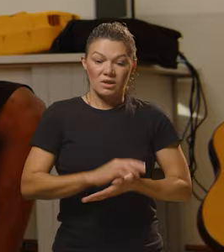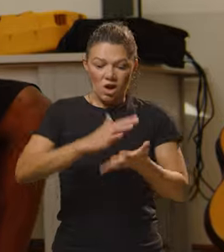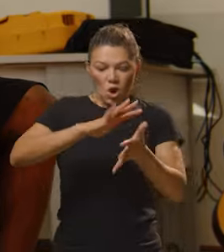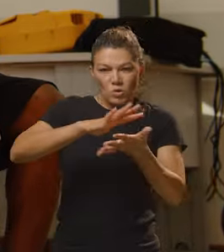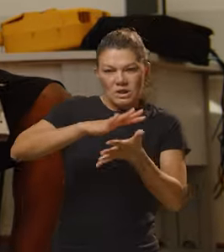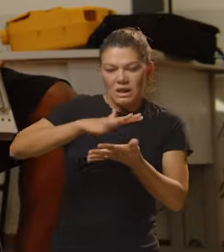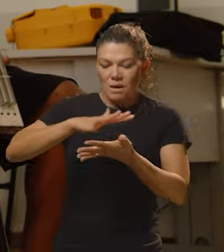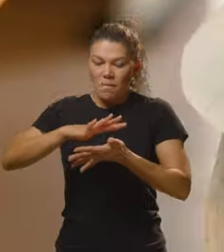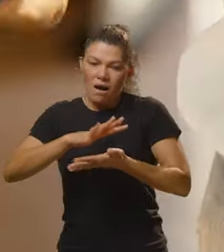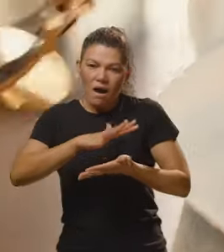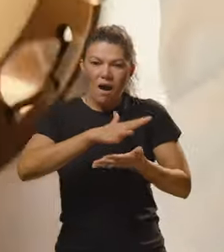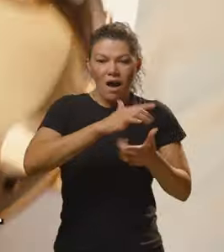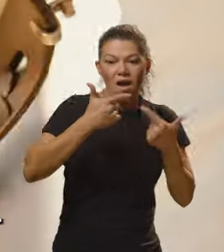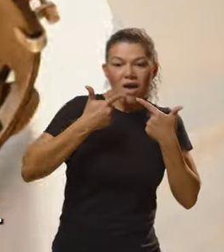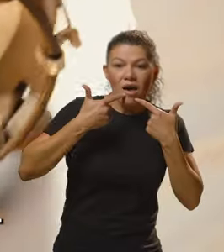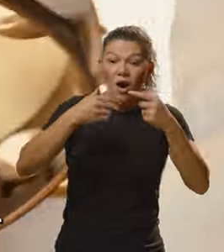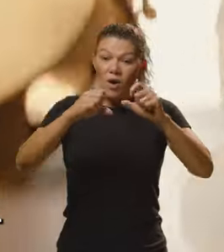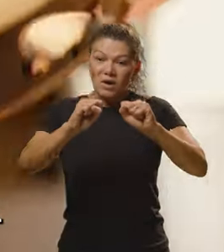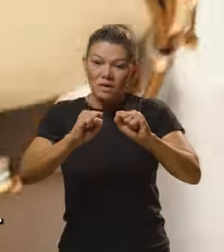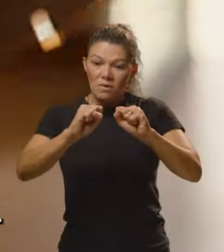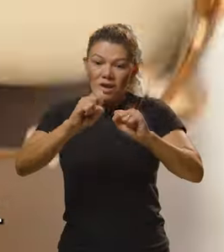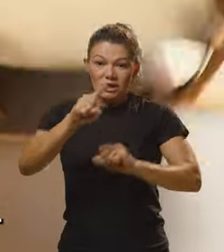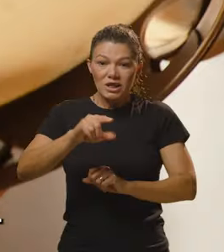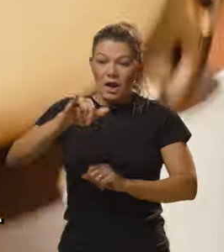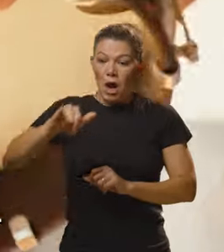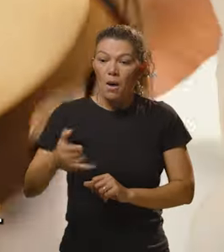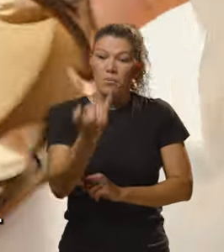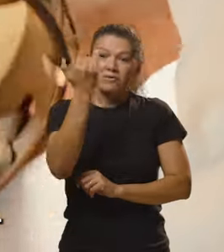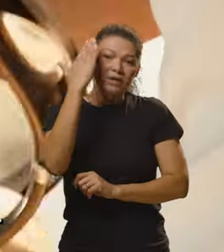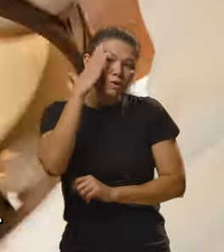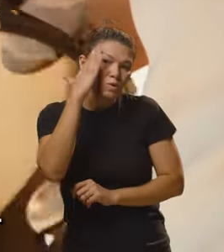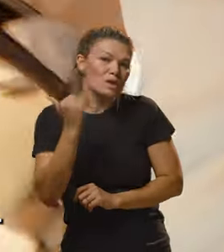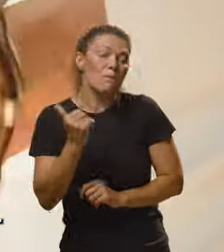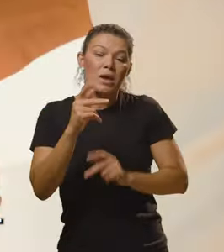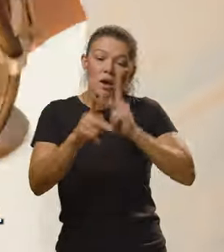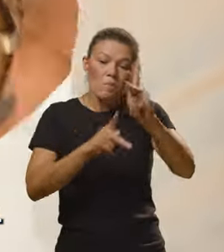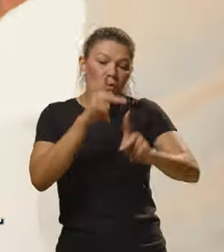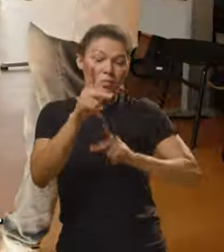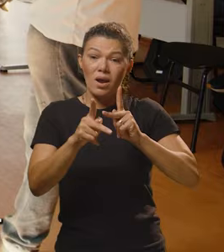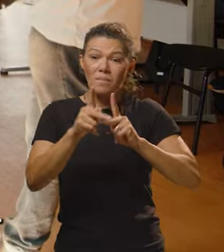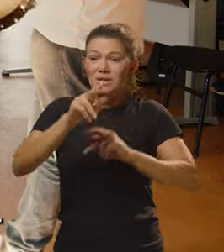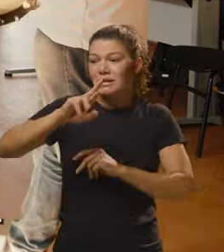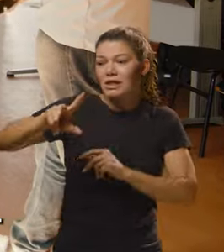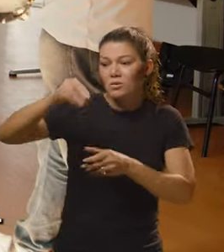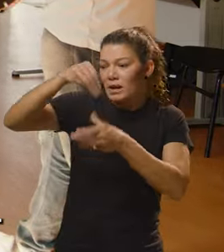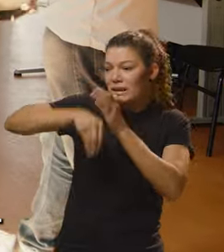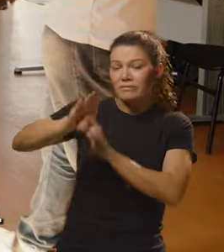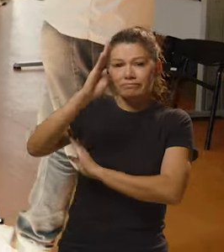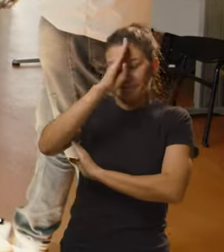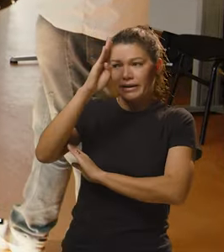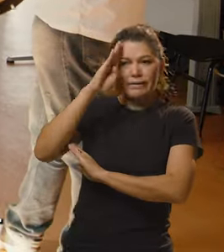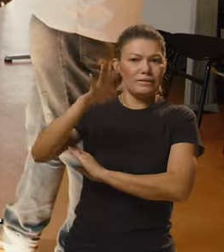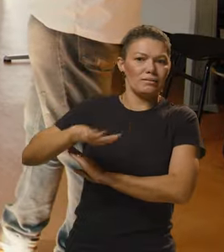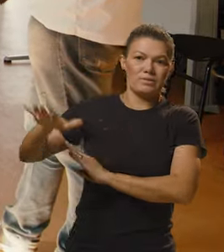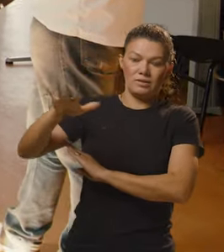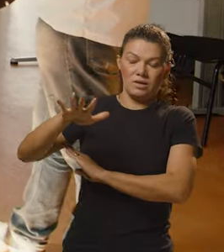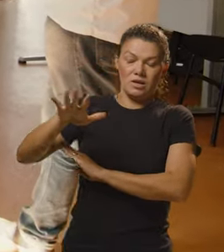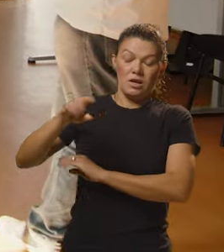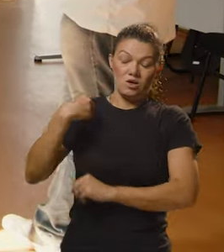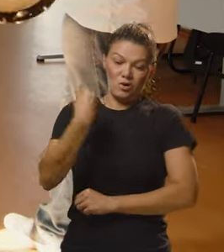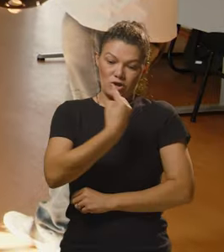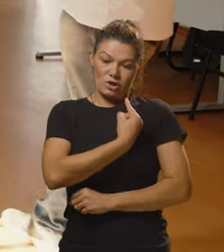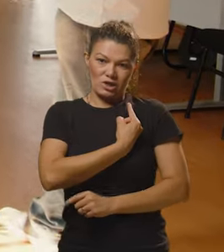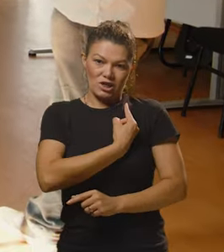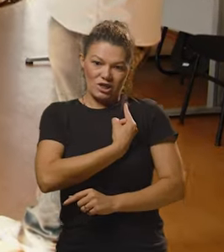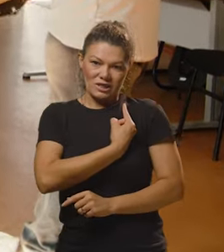O samba é uma linguagem que é aproveitado no saber popular, mas que não é aproveitado dentro do saber acadêmico. Então